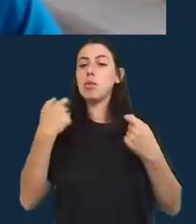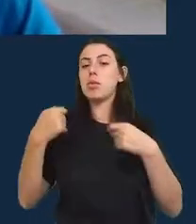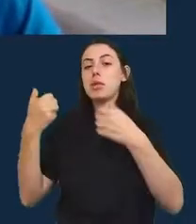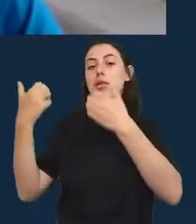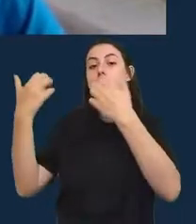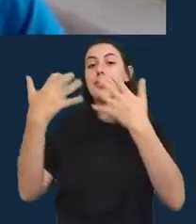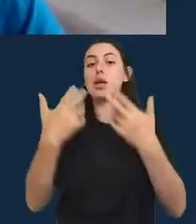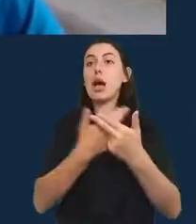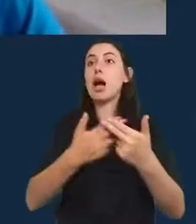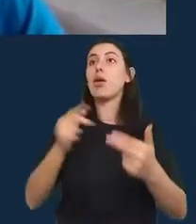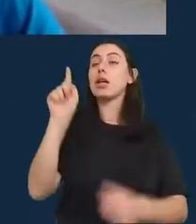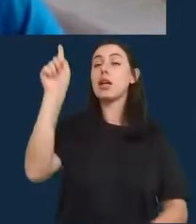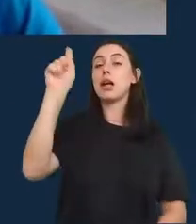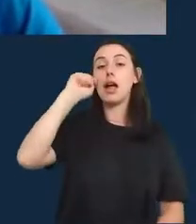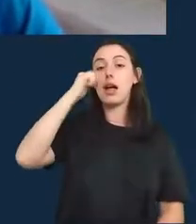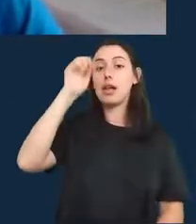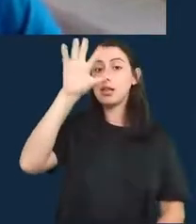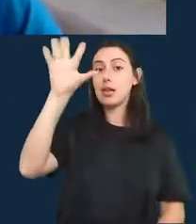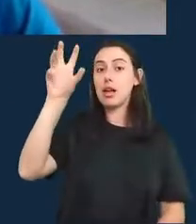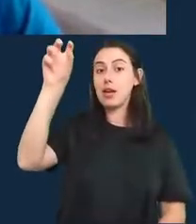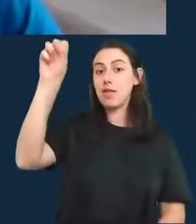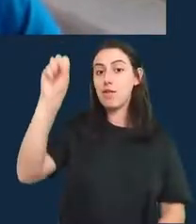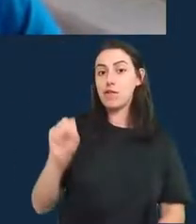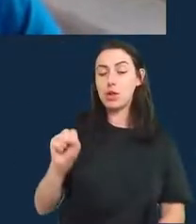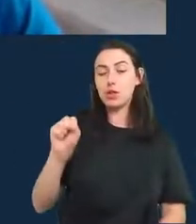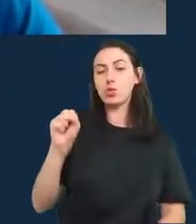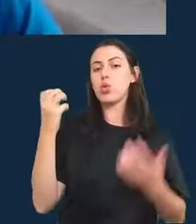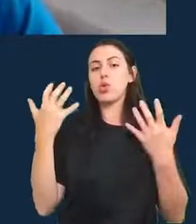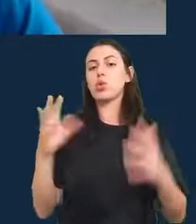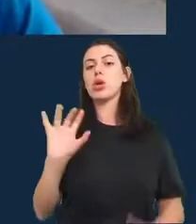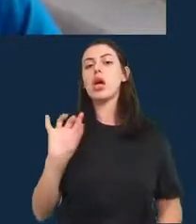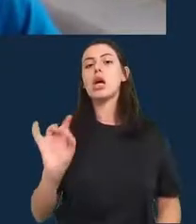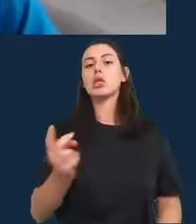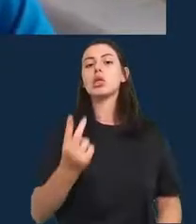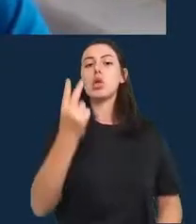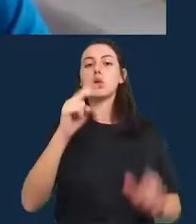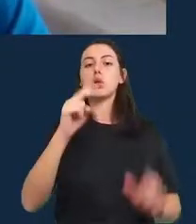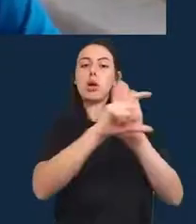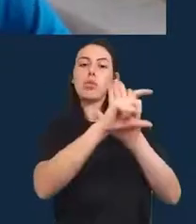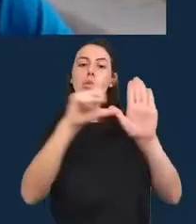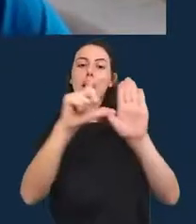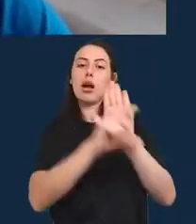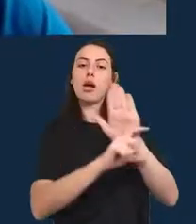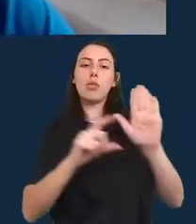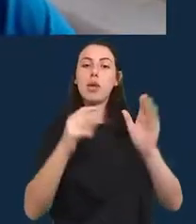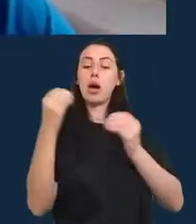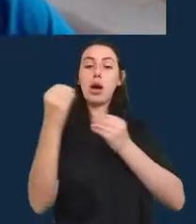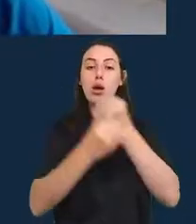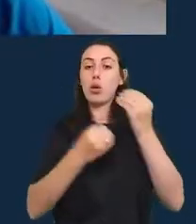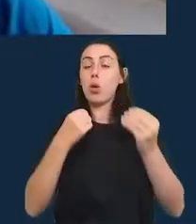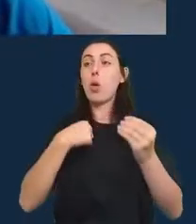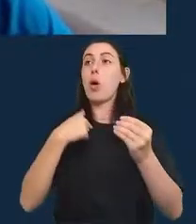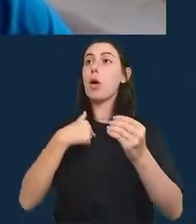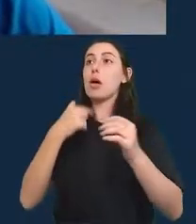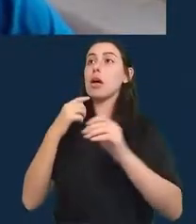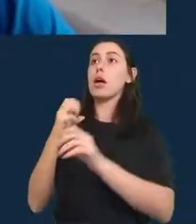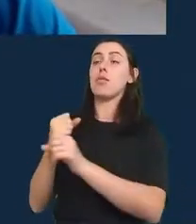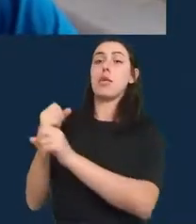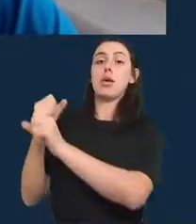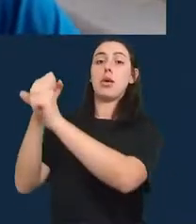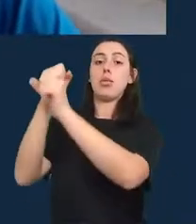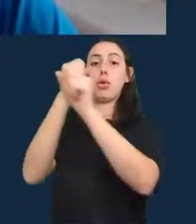querer falar usar dois parágrafos para explicar como eu cheguei àquele número mas se eu precisar eu tenho que fazer isso né